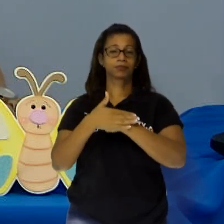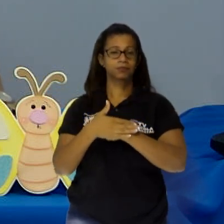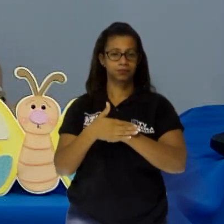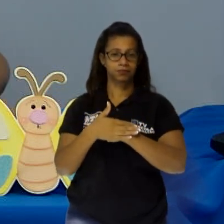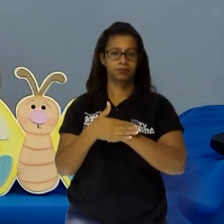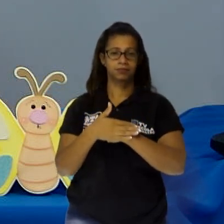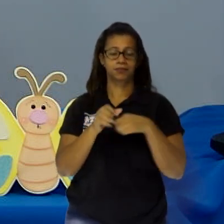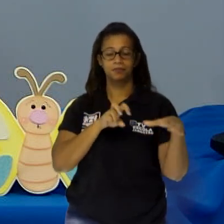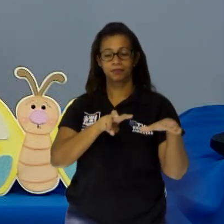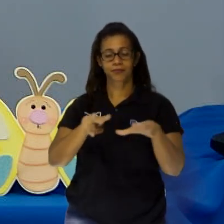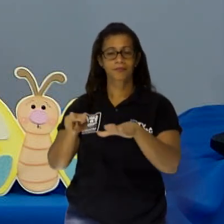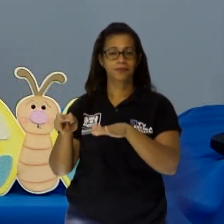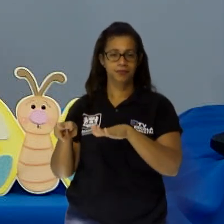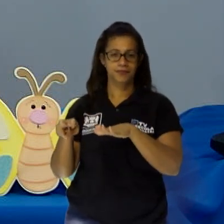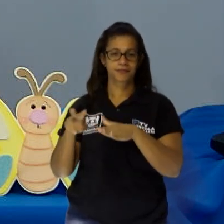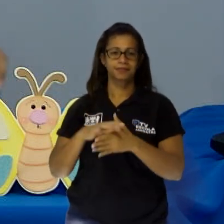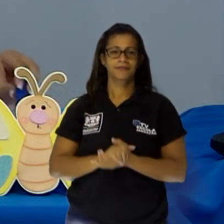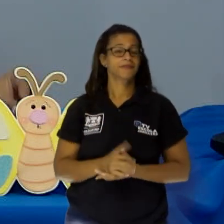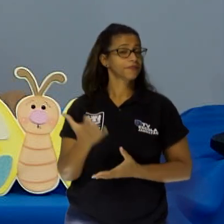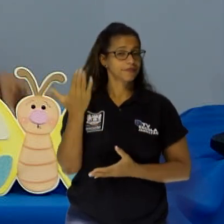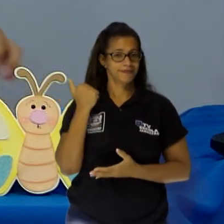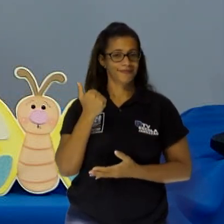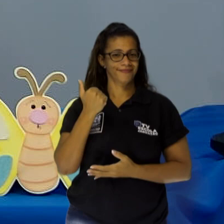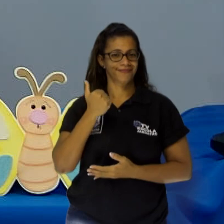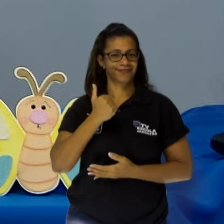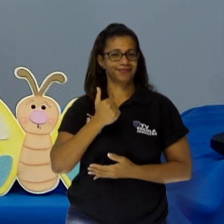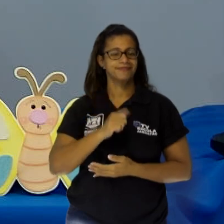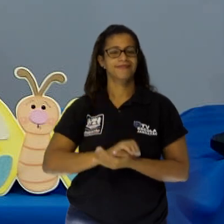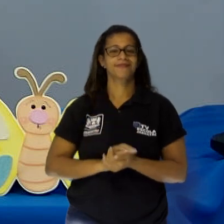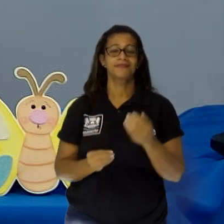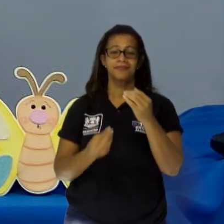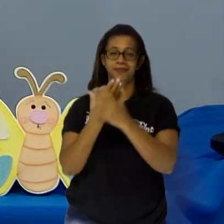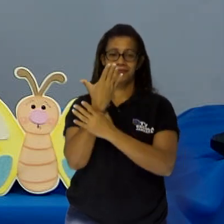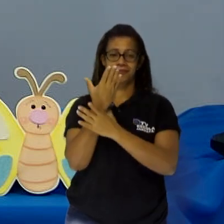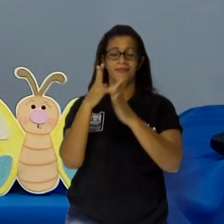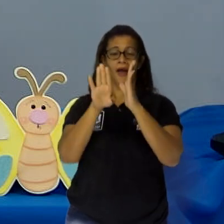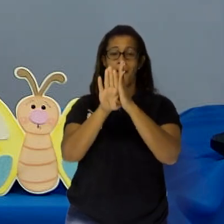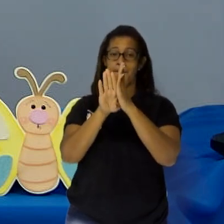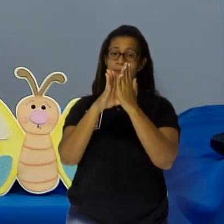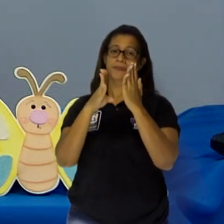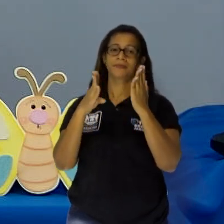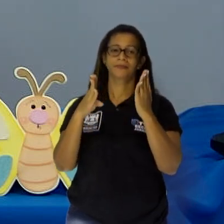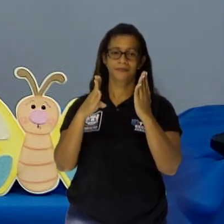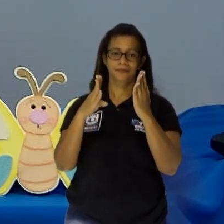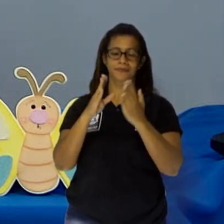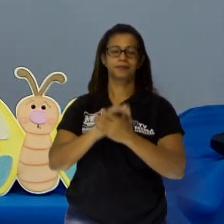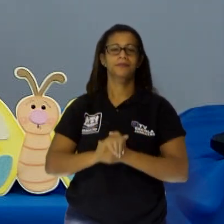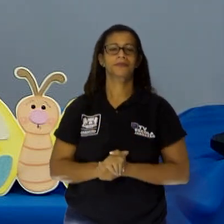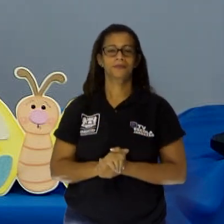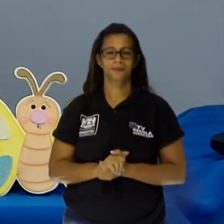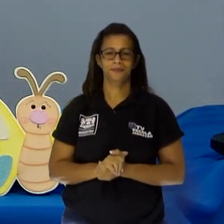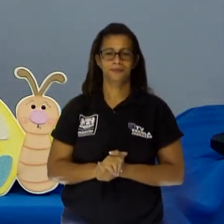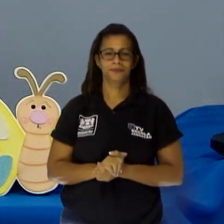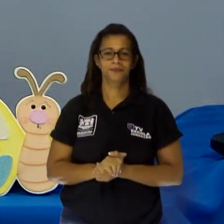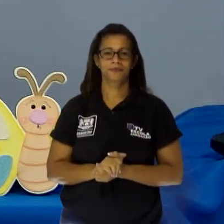semana! Vamos fazer a nossa porta? Abre-se a porta da arca. Deixa eu colocar.